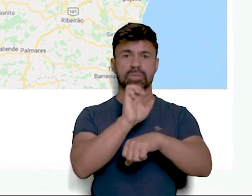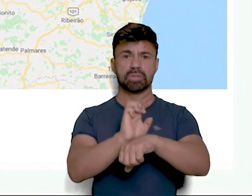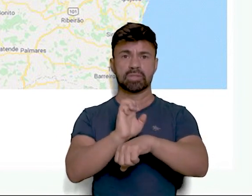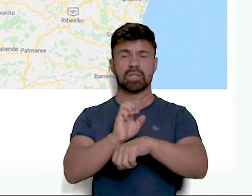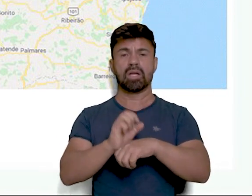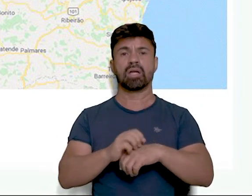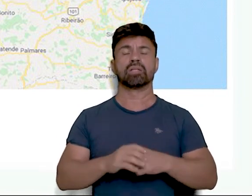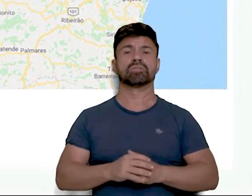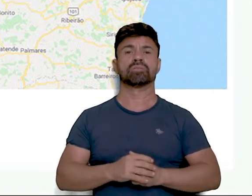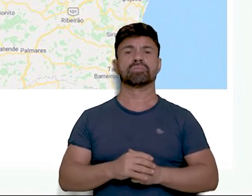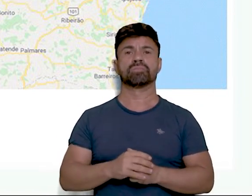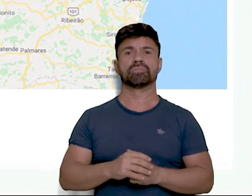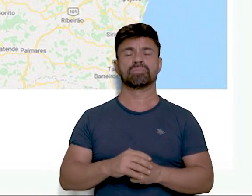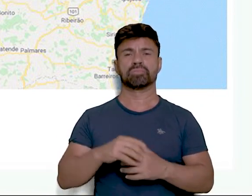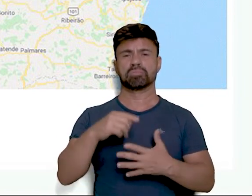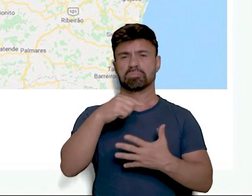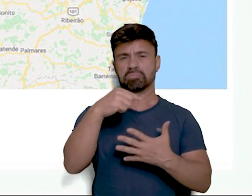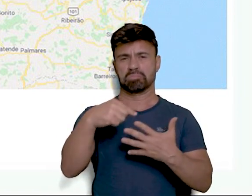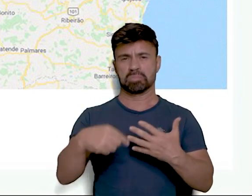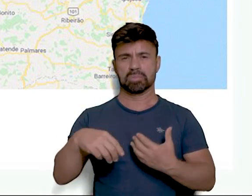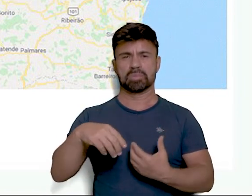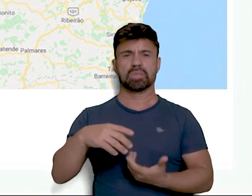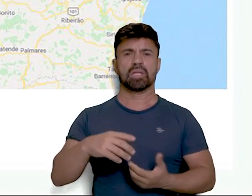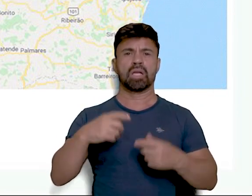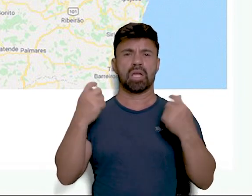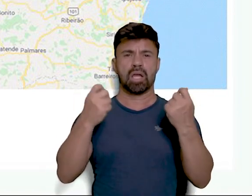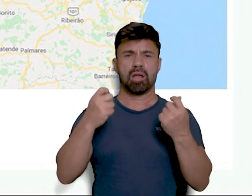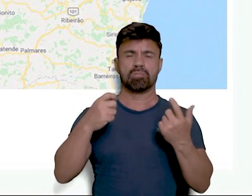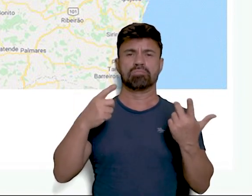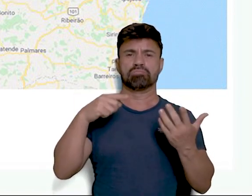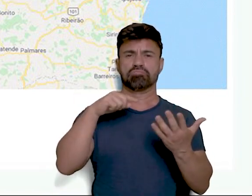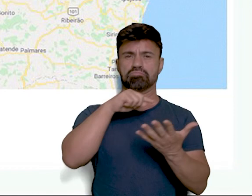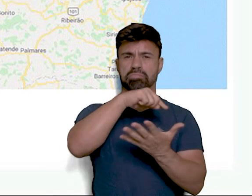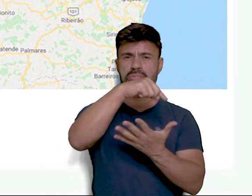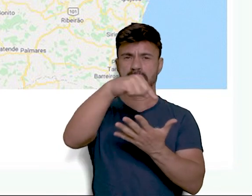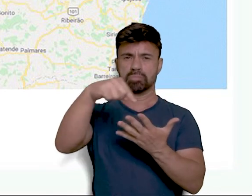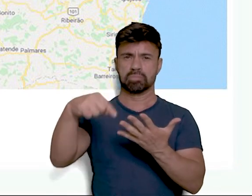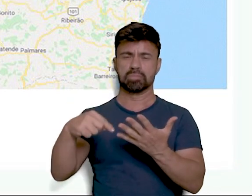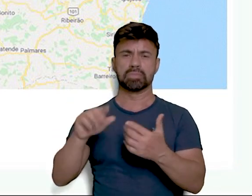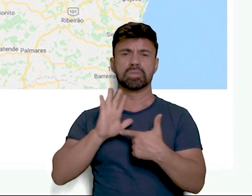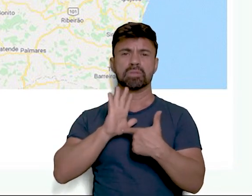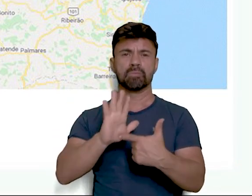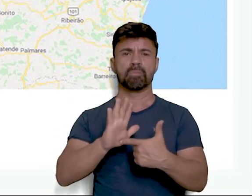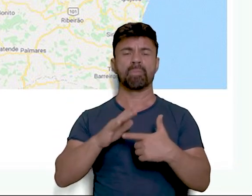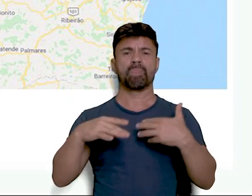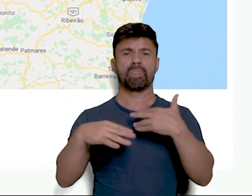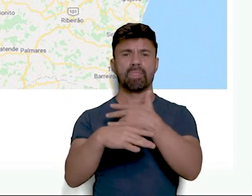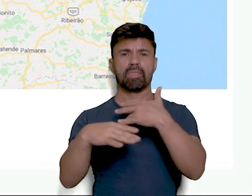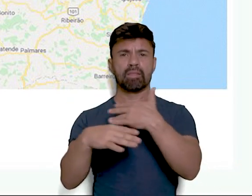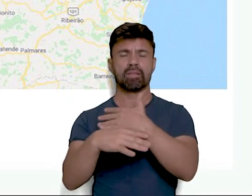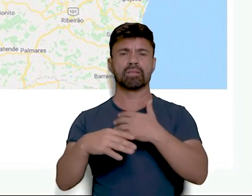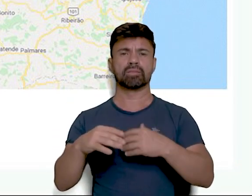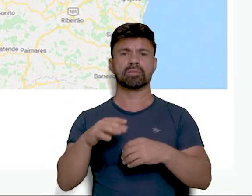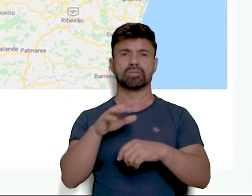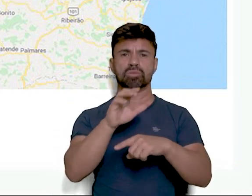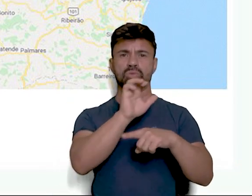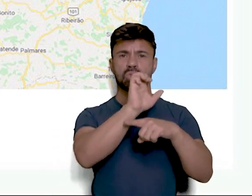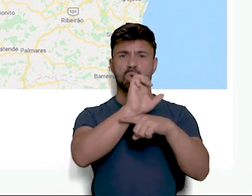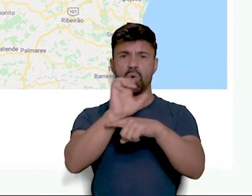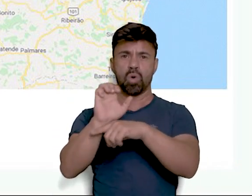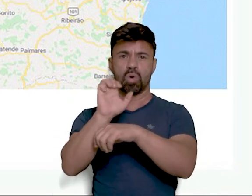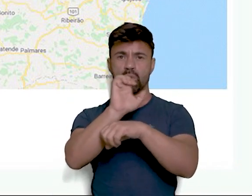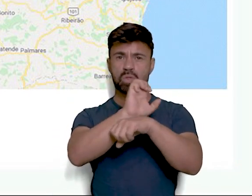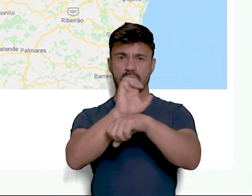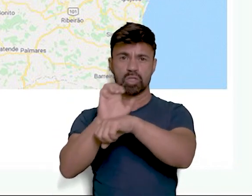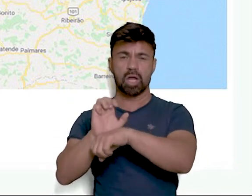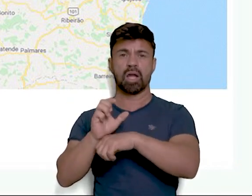Destacando Vitória de São Tantão, Gravata, Caruaru. É um mapa e uma projeção de localização das cidades do nosso estado. Onde vai